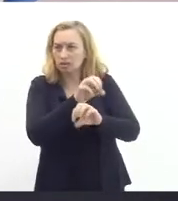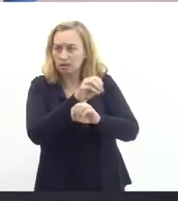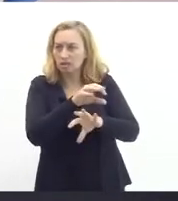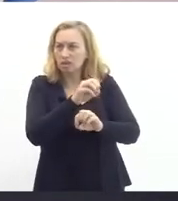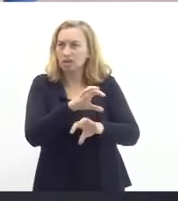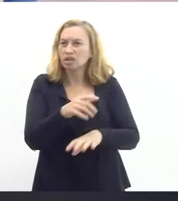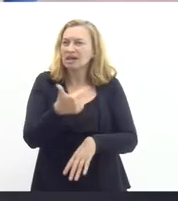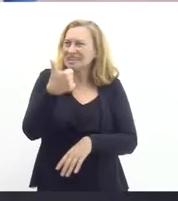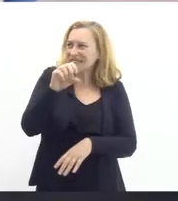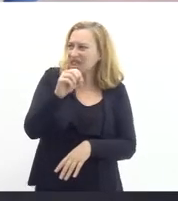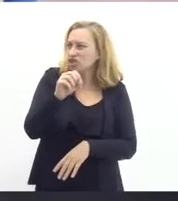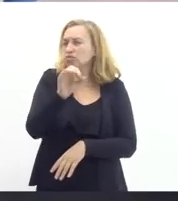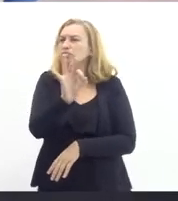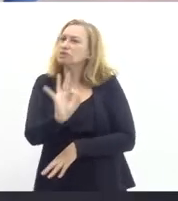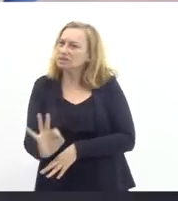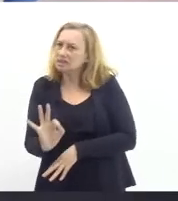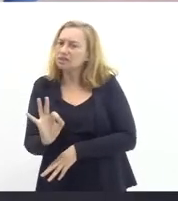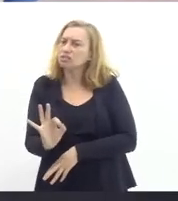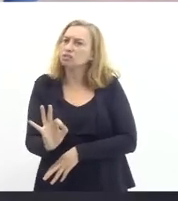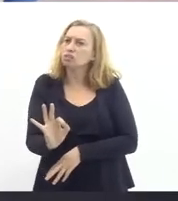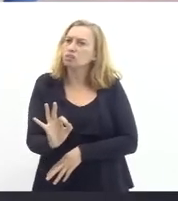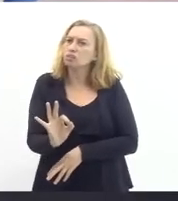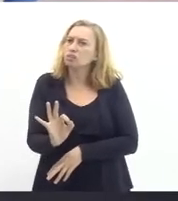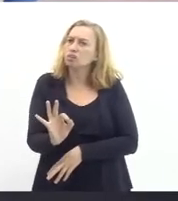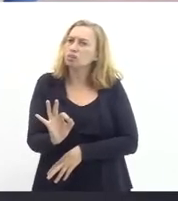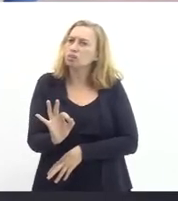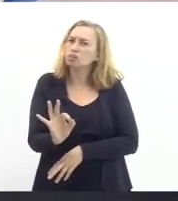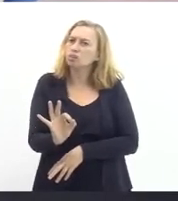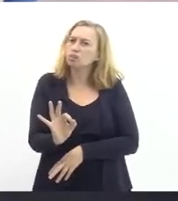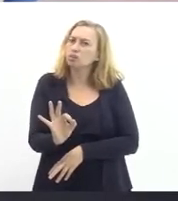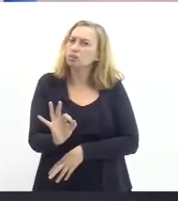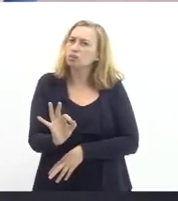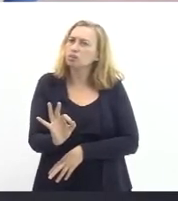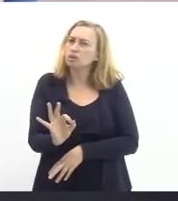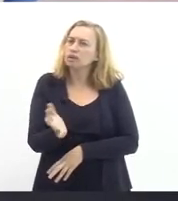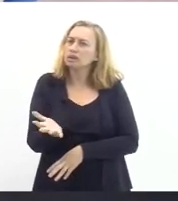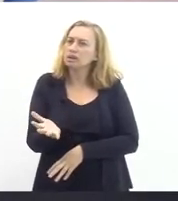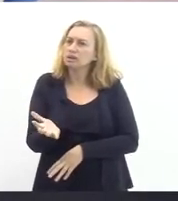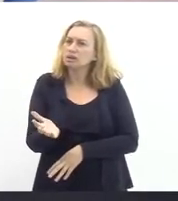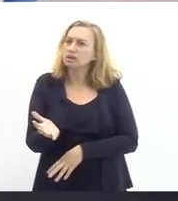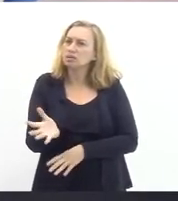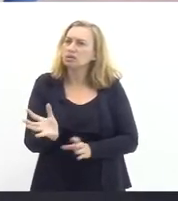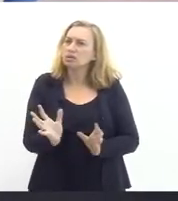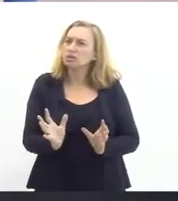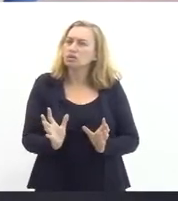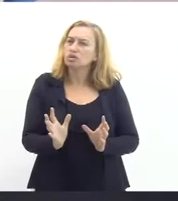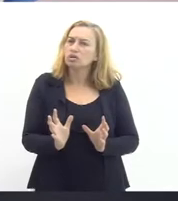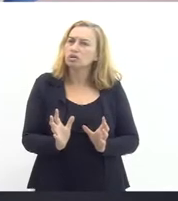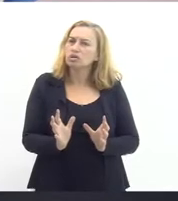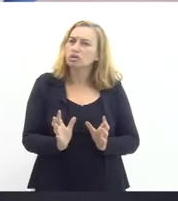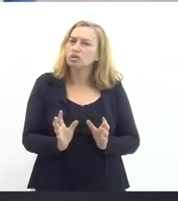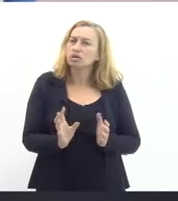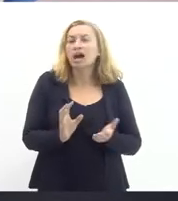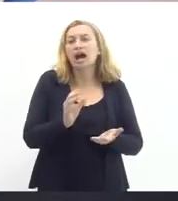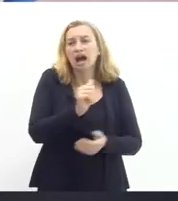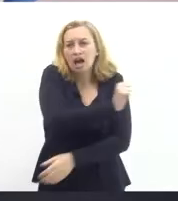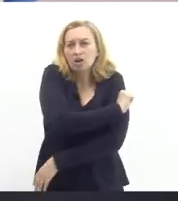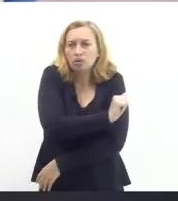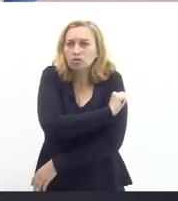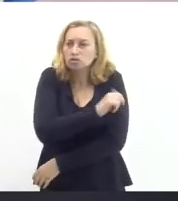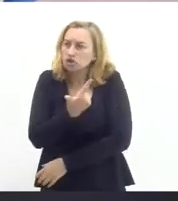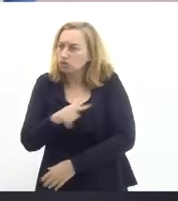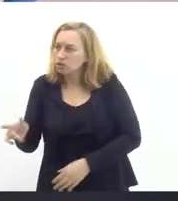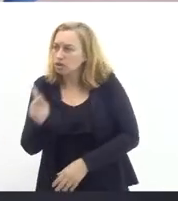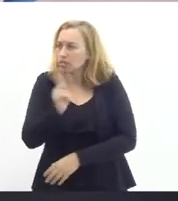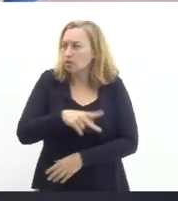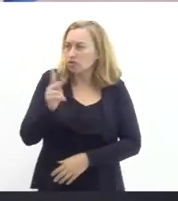tem cerca de 10% das turmas ainda sem professor. O que significa que, em média,